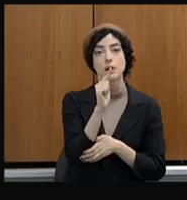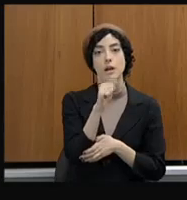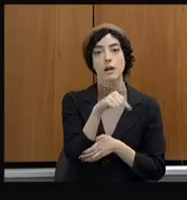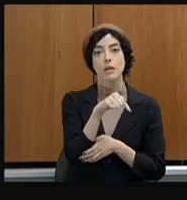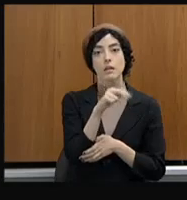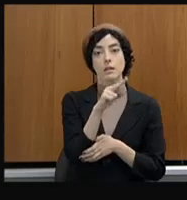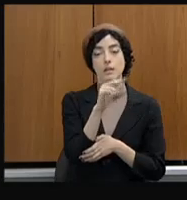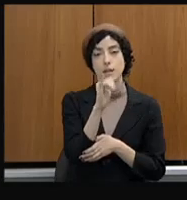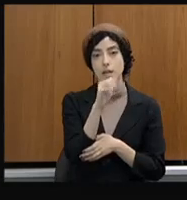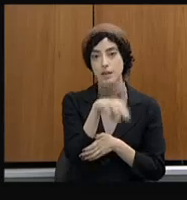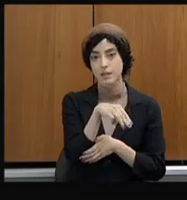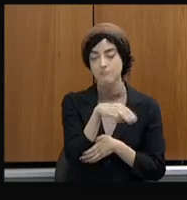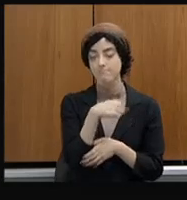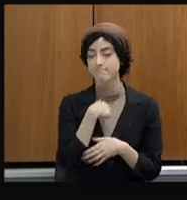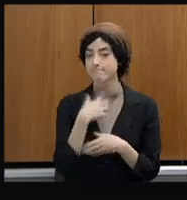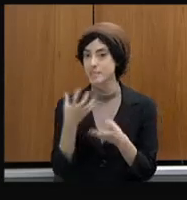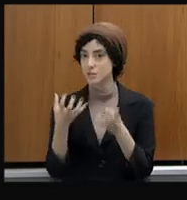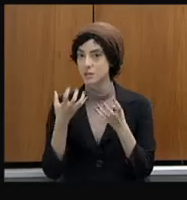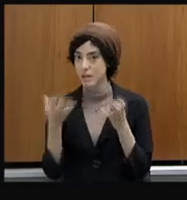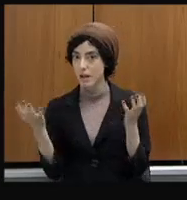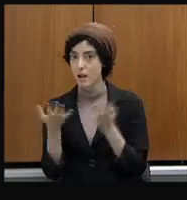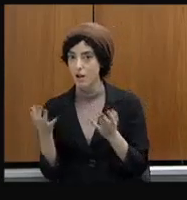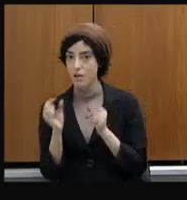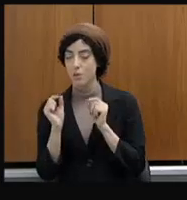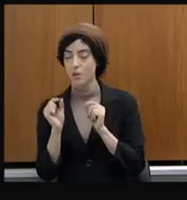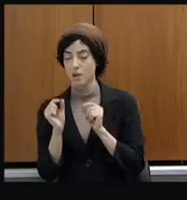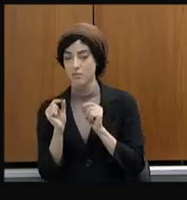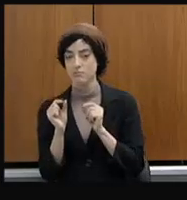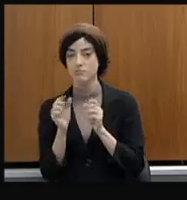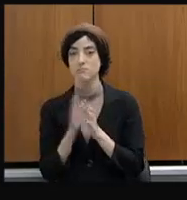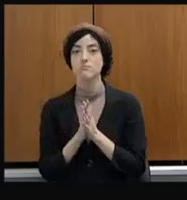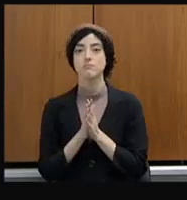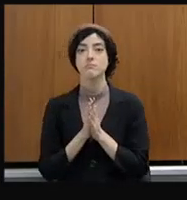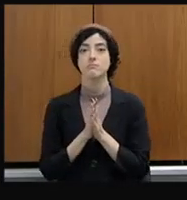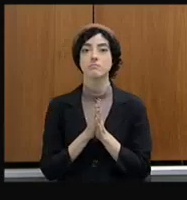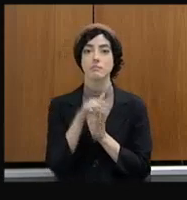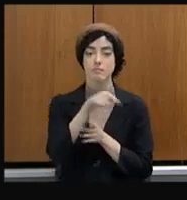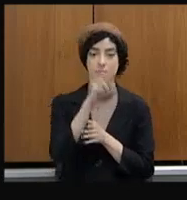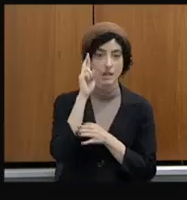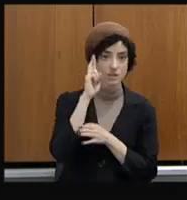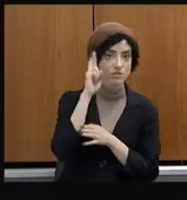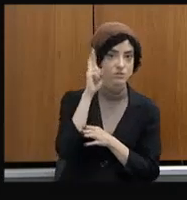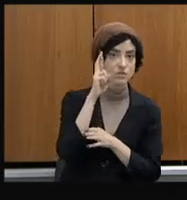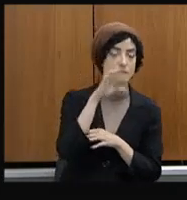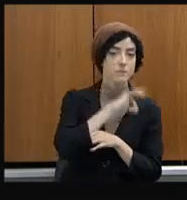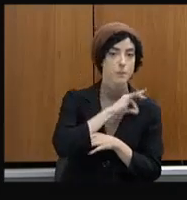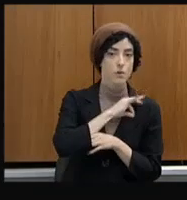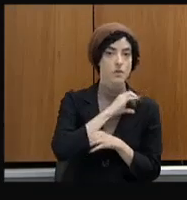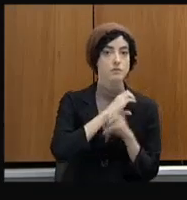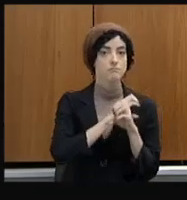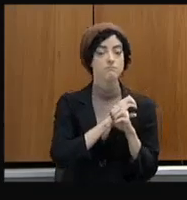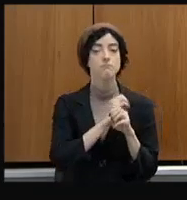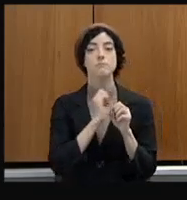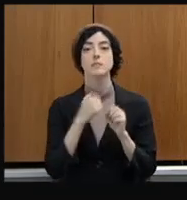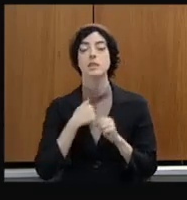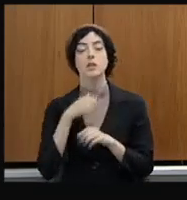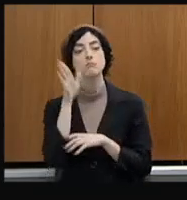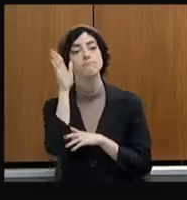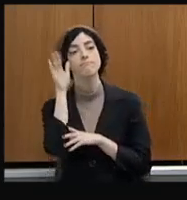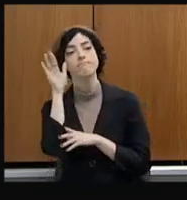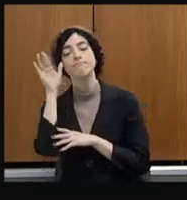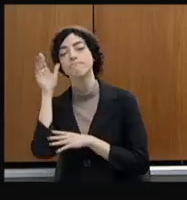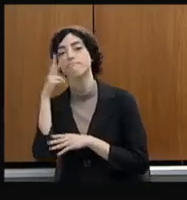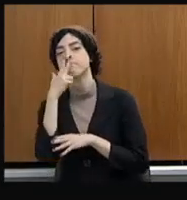caro chefe de polícia, doutor Joaquim, é o seguinte, pelo que nós assistimos à fala do senhor, as